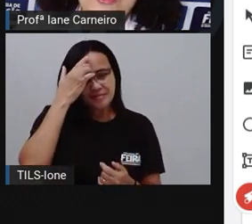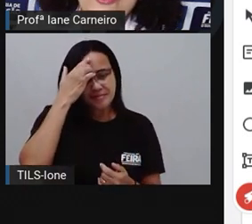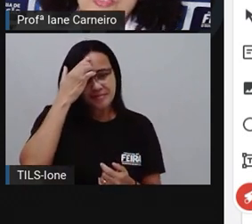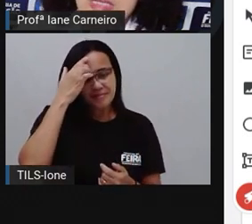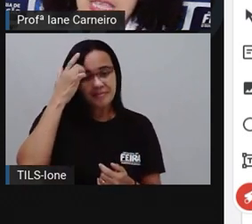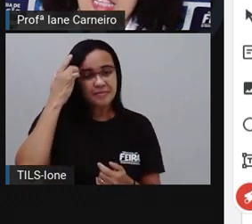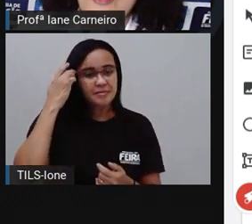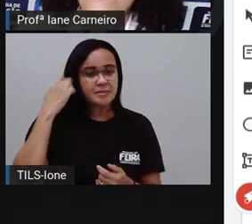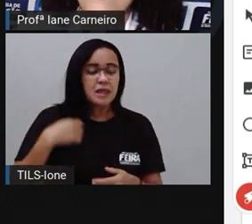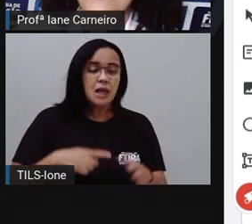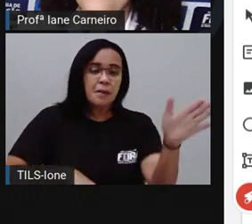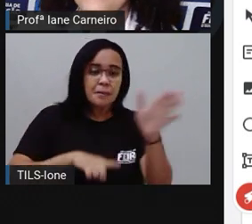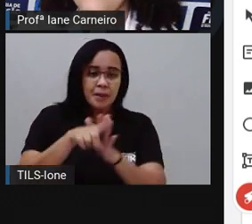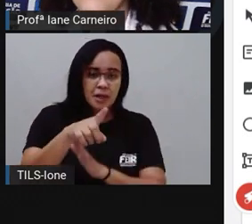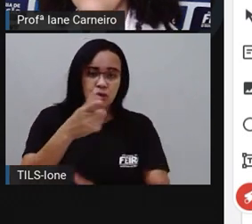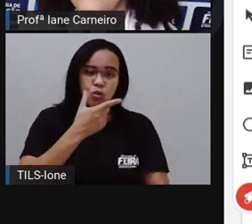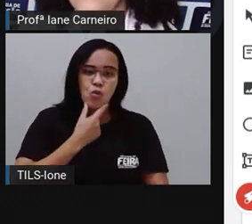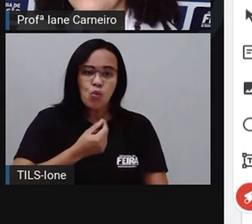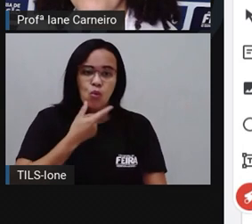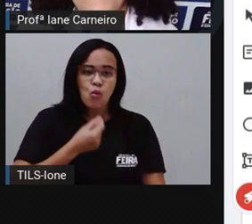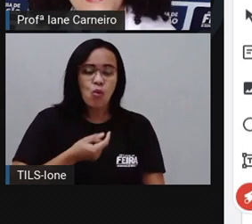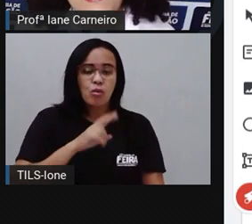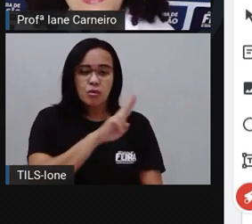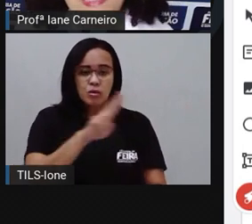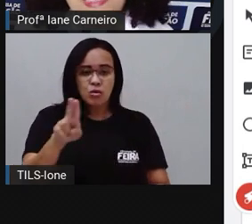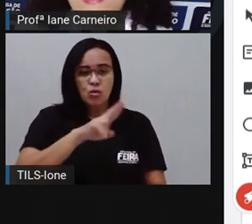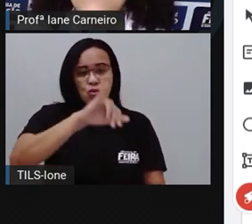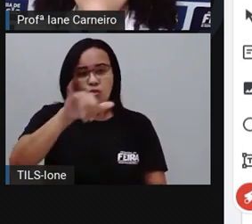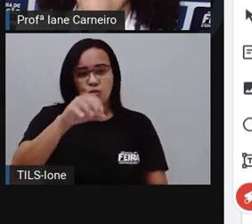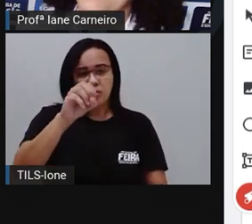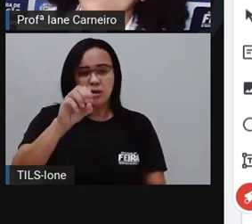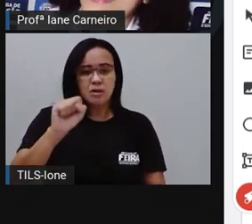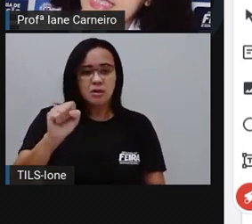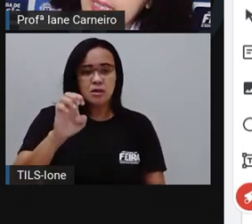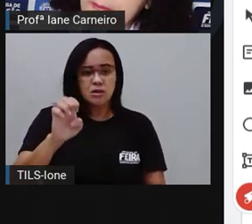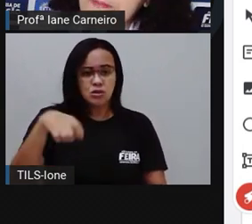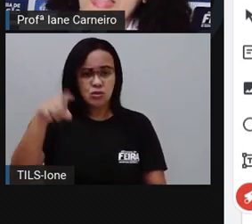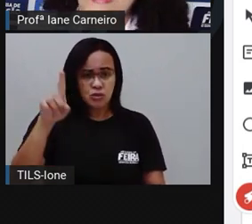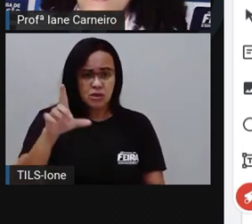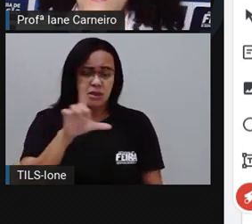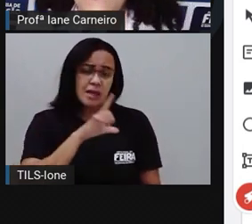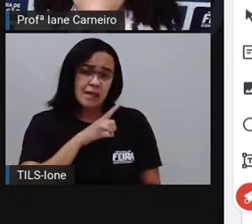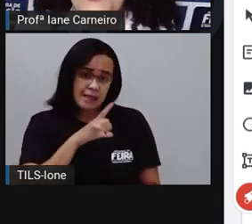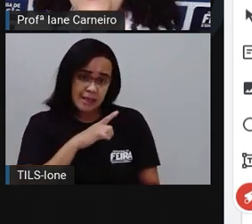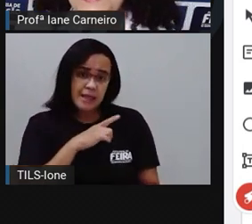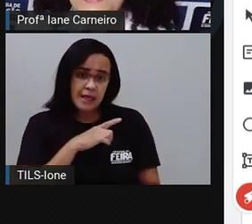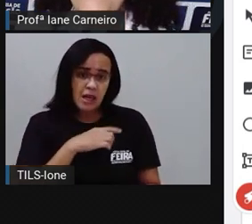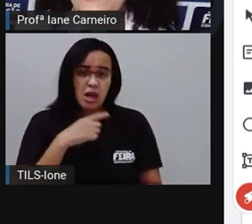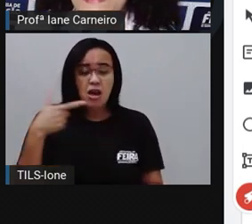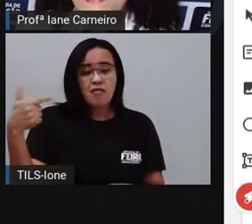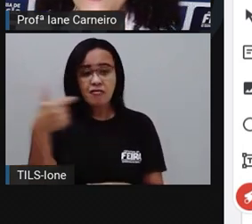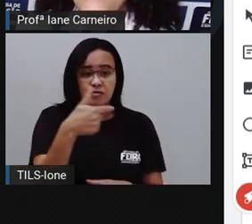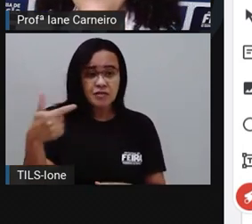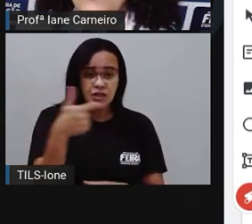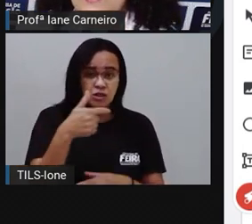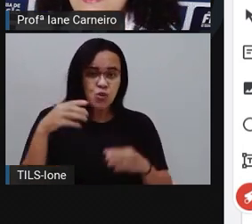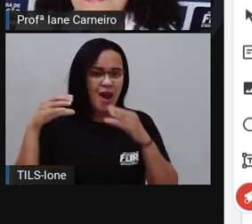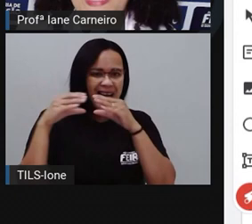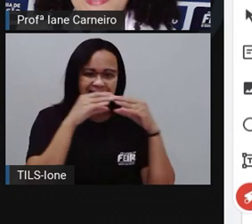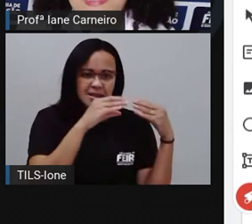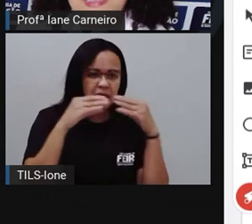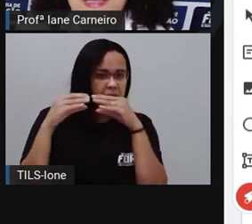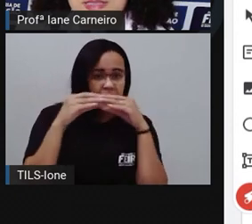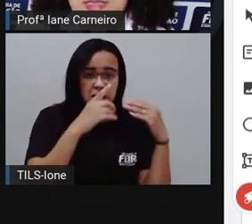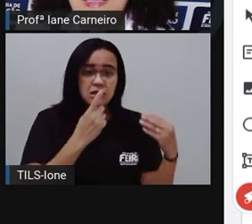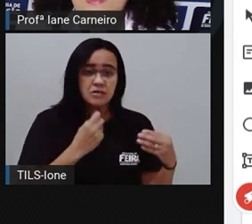senhor José tinha 22 melancias para vender. Ele já conseguiu vender 12